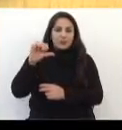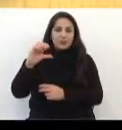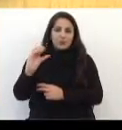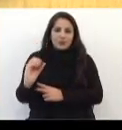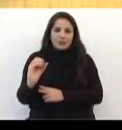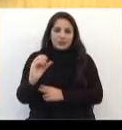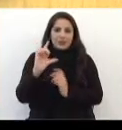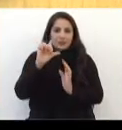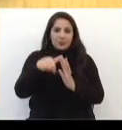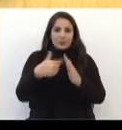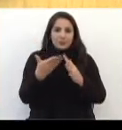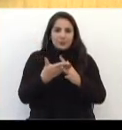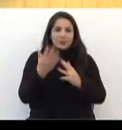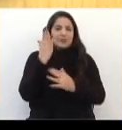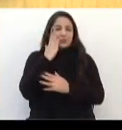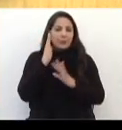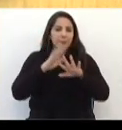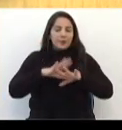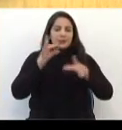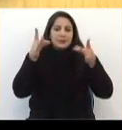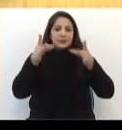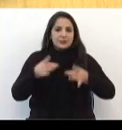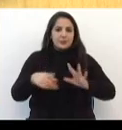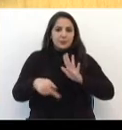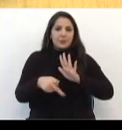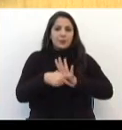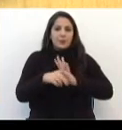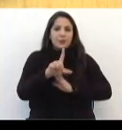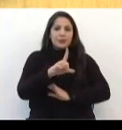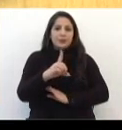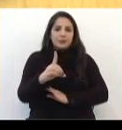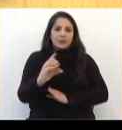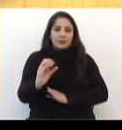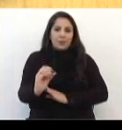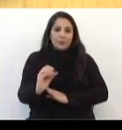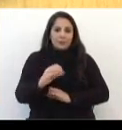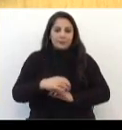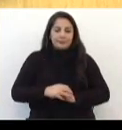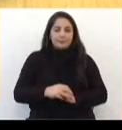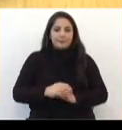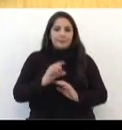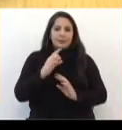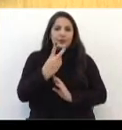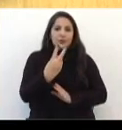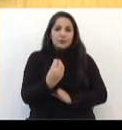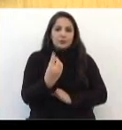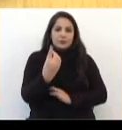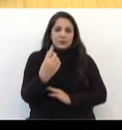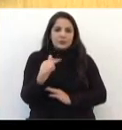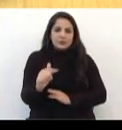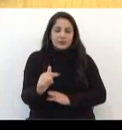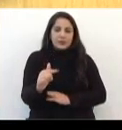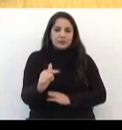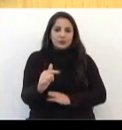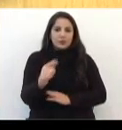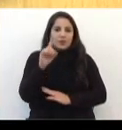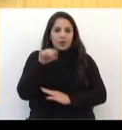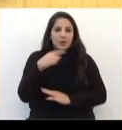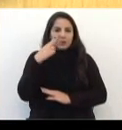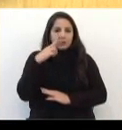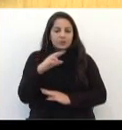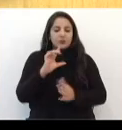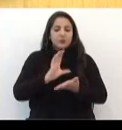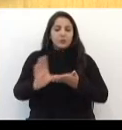intervalo Você vai saber Mais detalhes Sobre a lei Das diretrizes Orçamentárias Em 2017 A previsão É que sejam